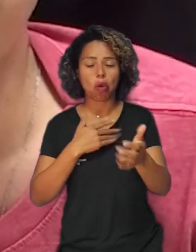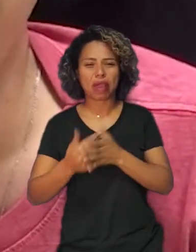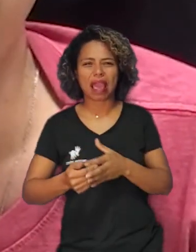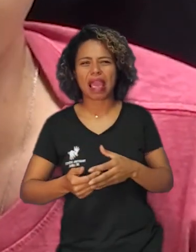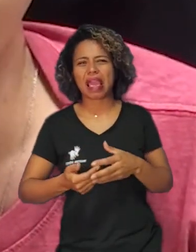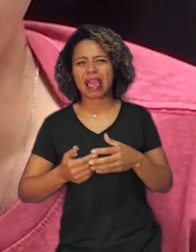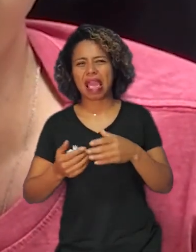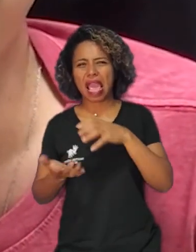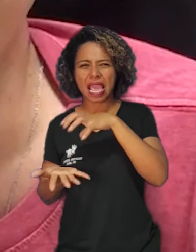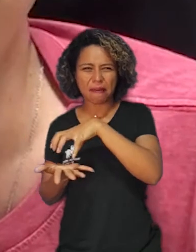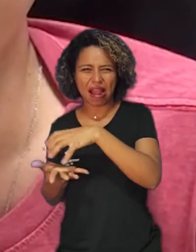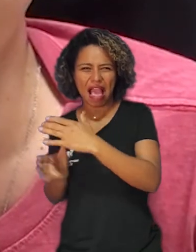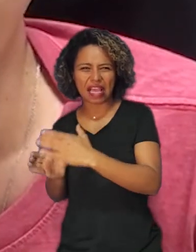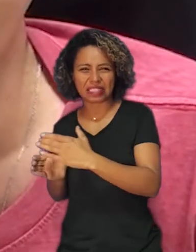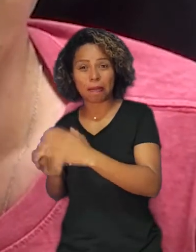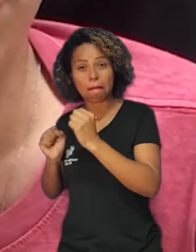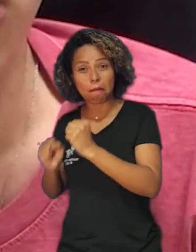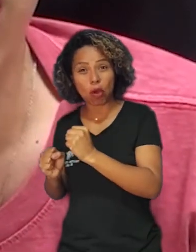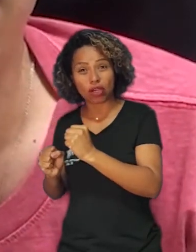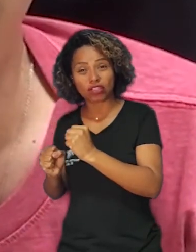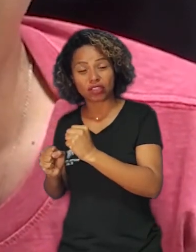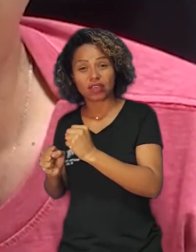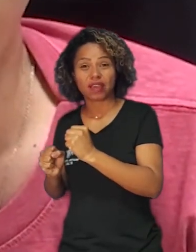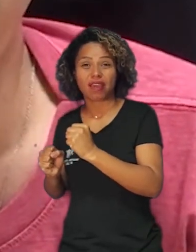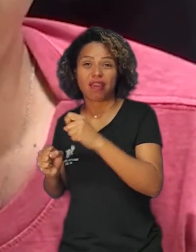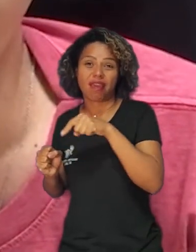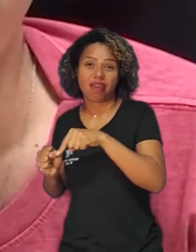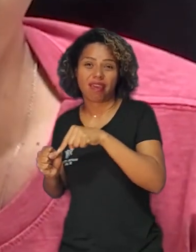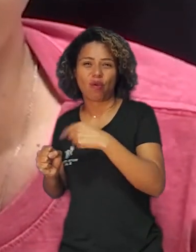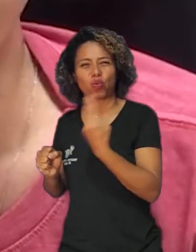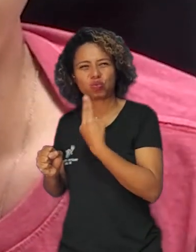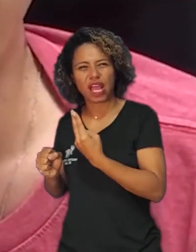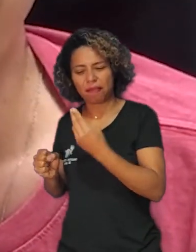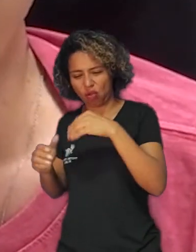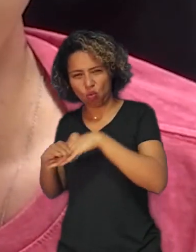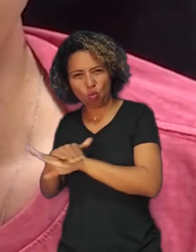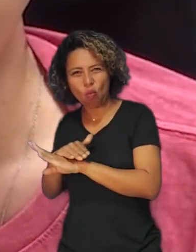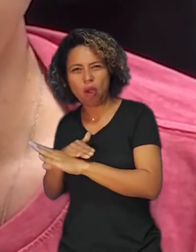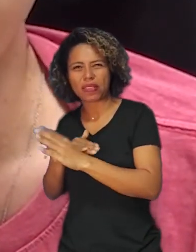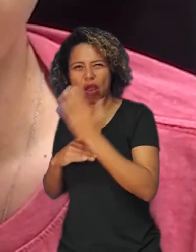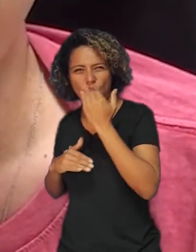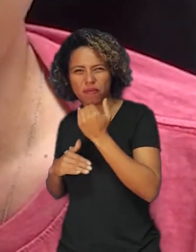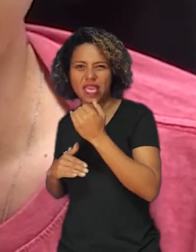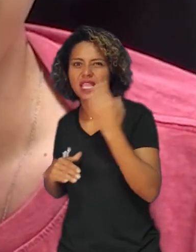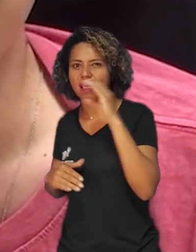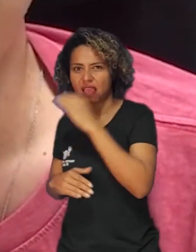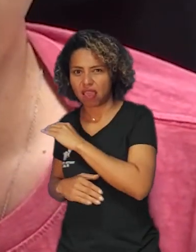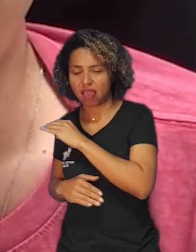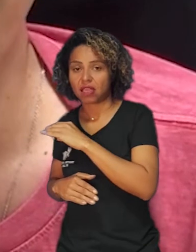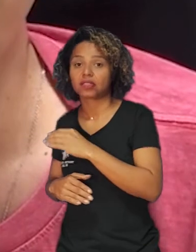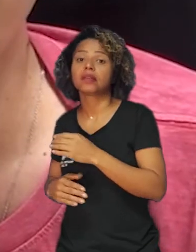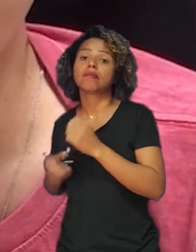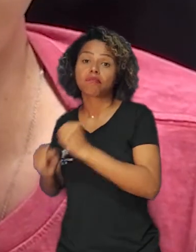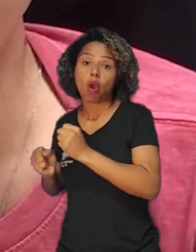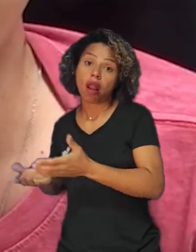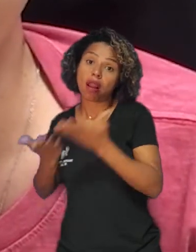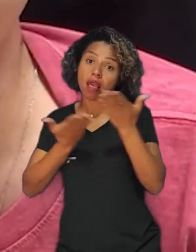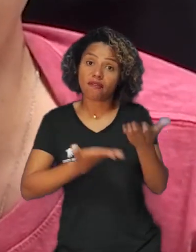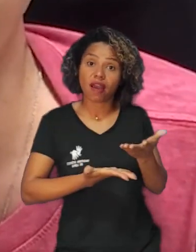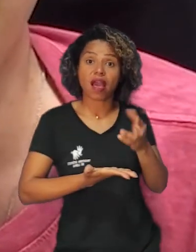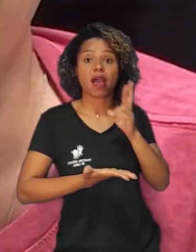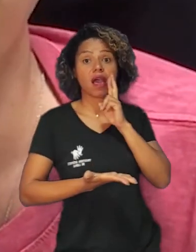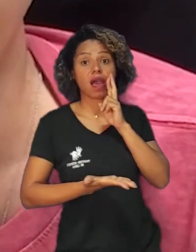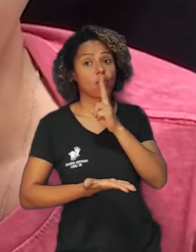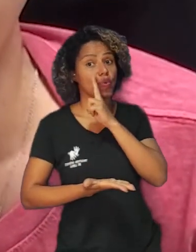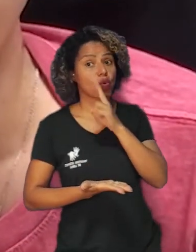próprias para transporte de alimento, você pode levá-la ao RU que o seu marmitex vai ser acondicionado nessa sacola para que você possa